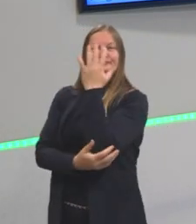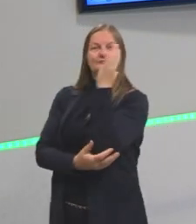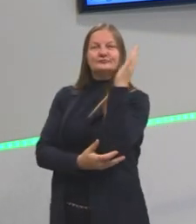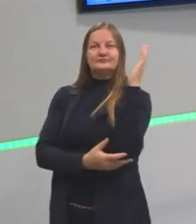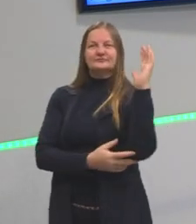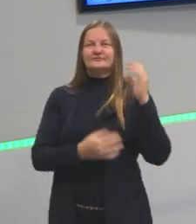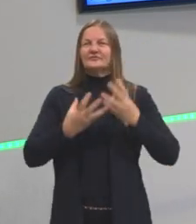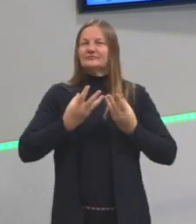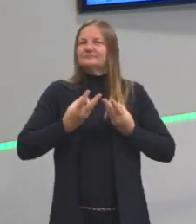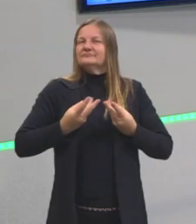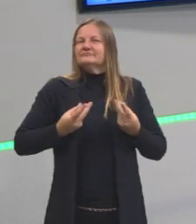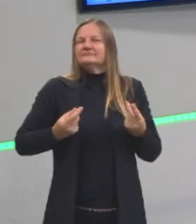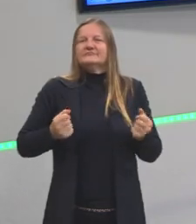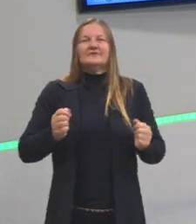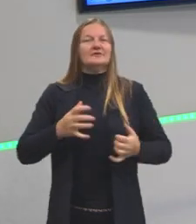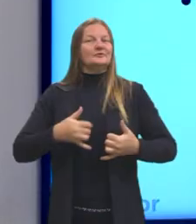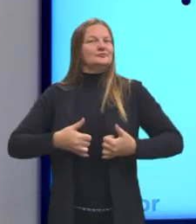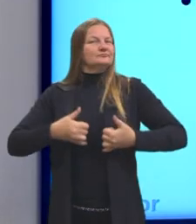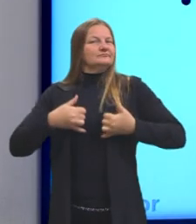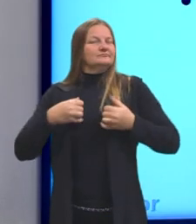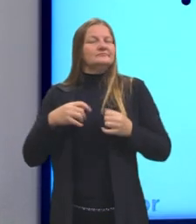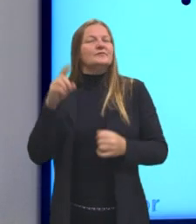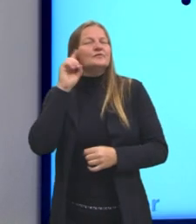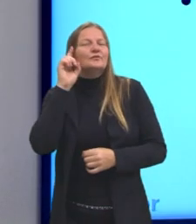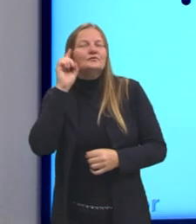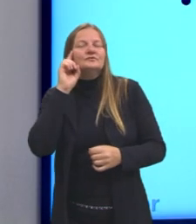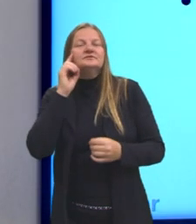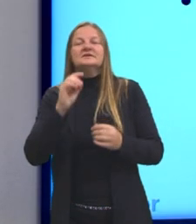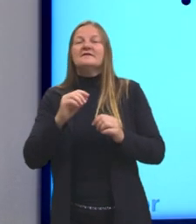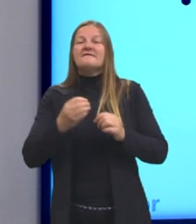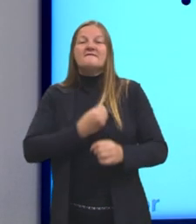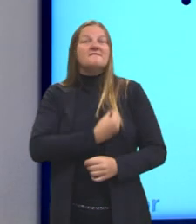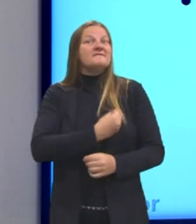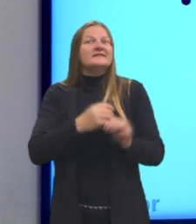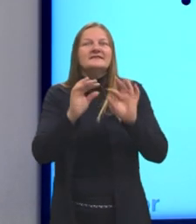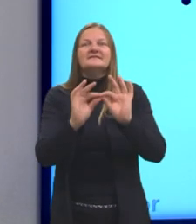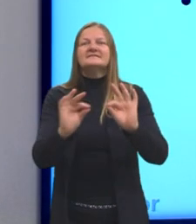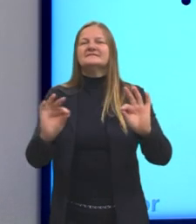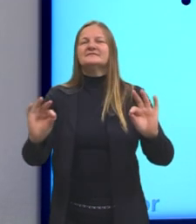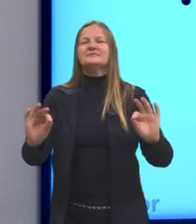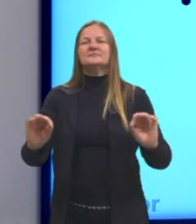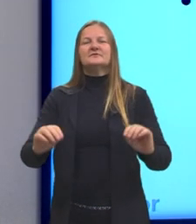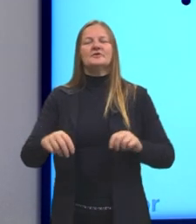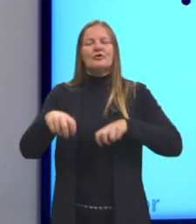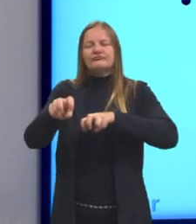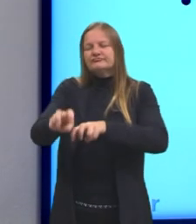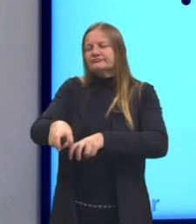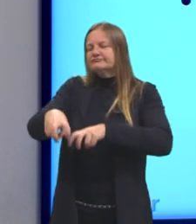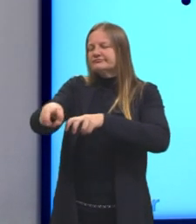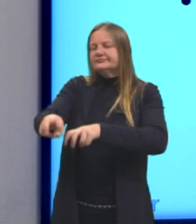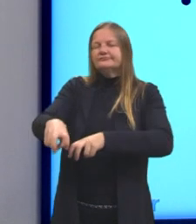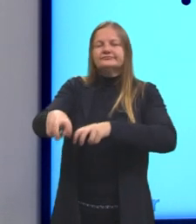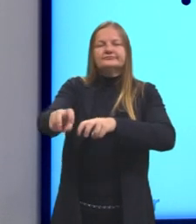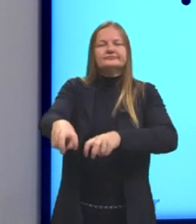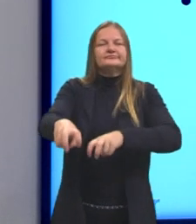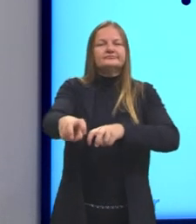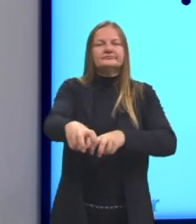querem. Valorização do cotidiano e da vida simples. Pastoril, então, essa questão do